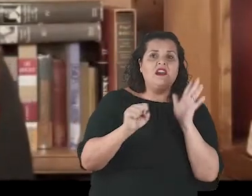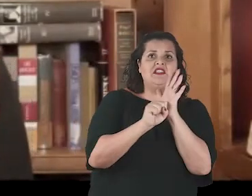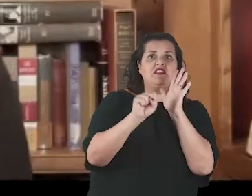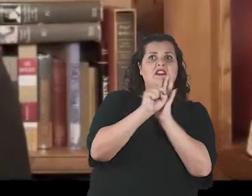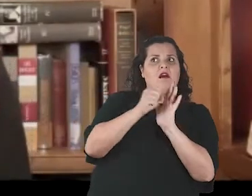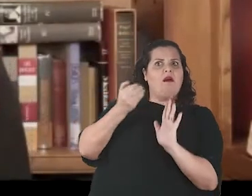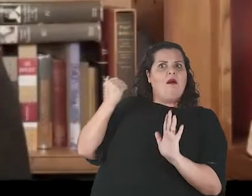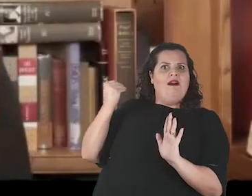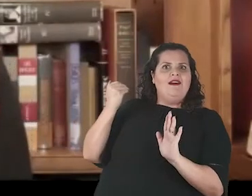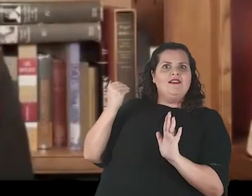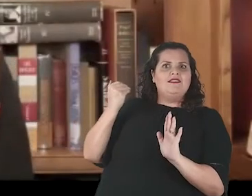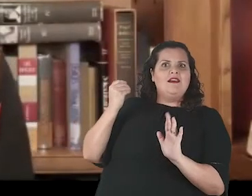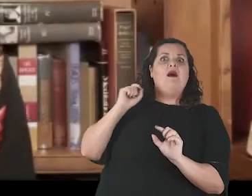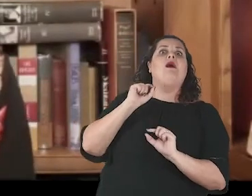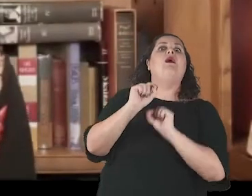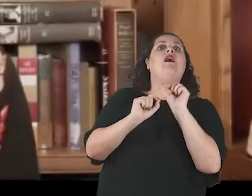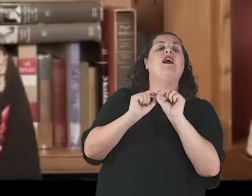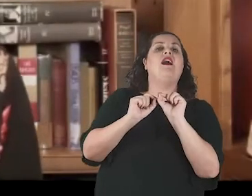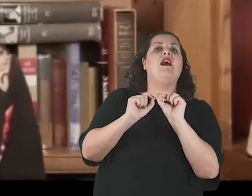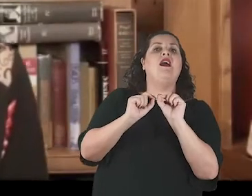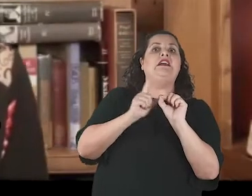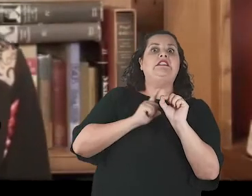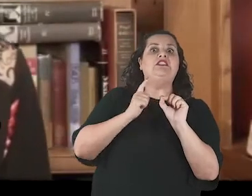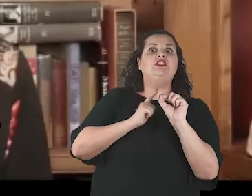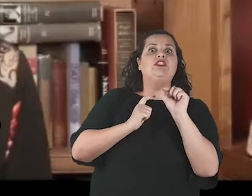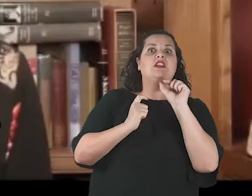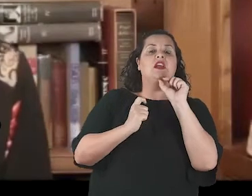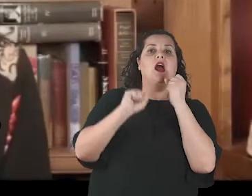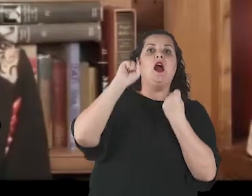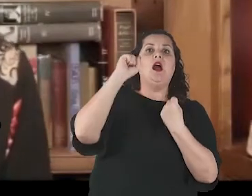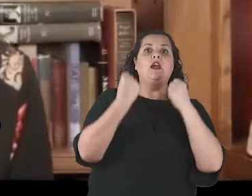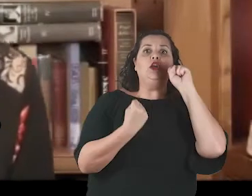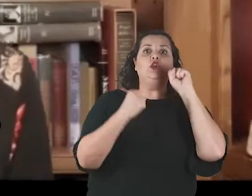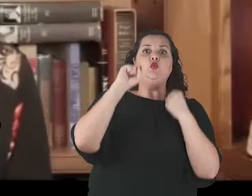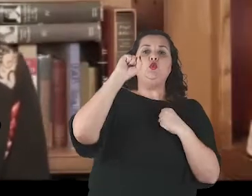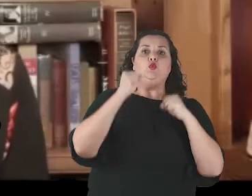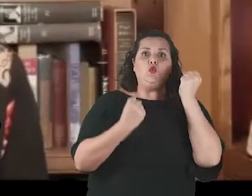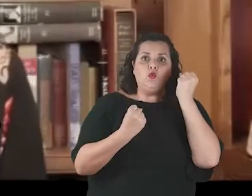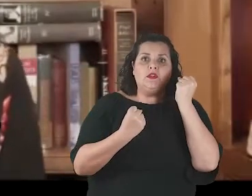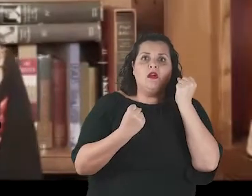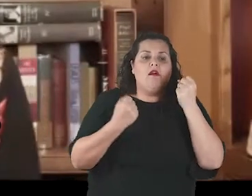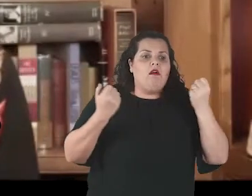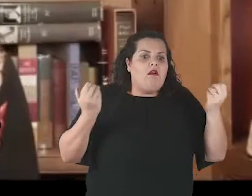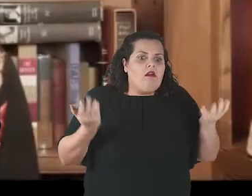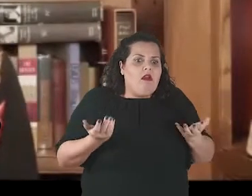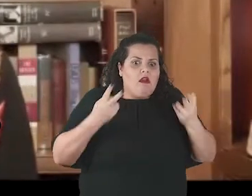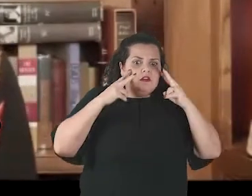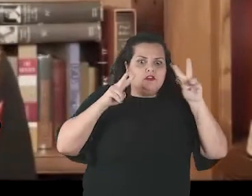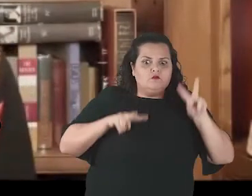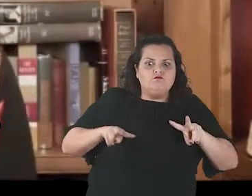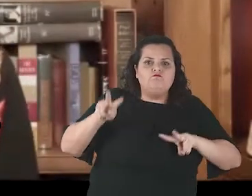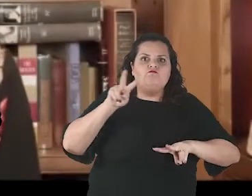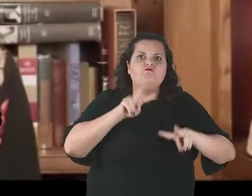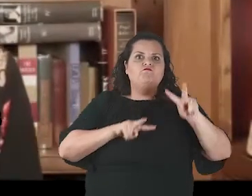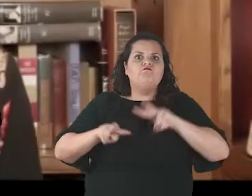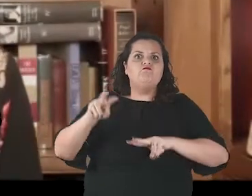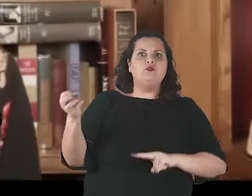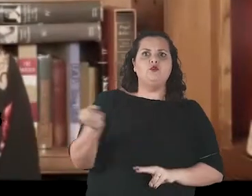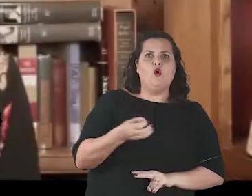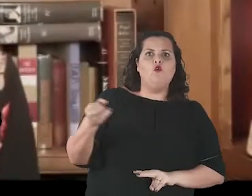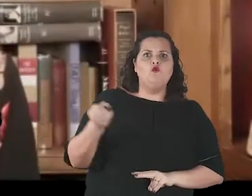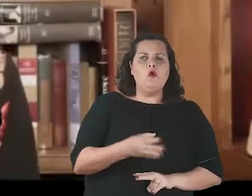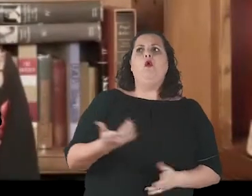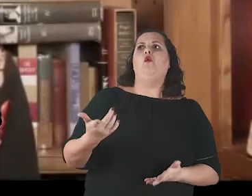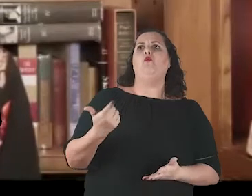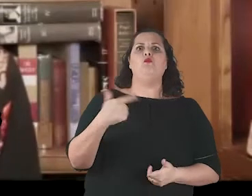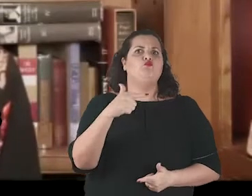como um século atrás encaramos os gigantes da industrialização sem os direitos trabalhistas, os direitos do consumidor,